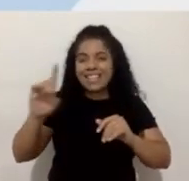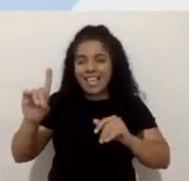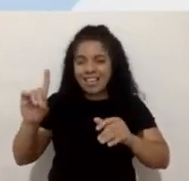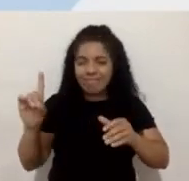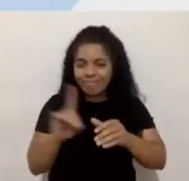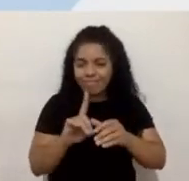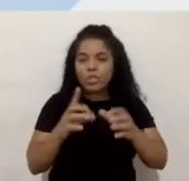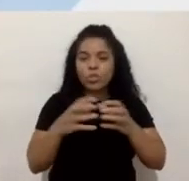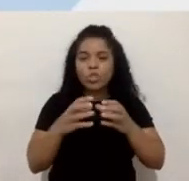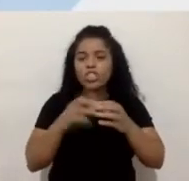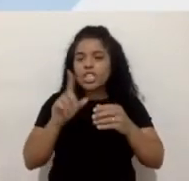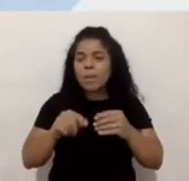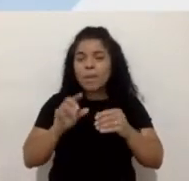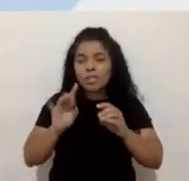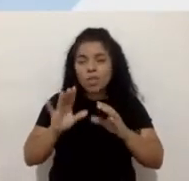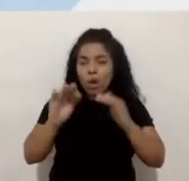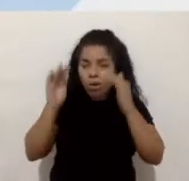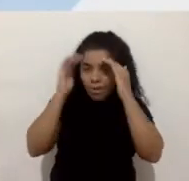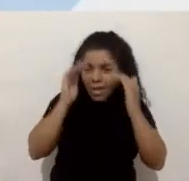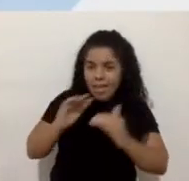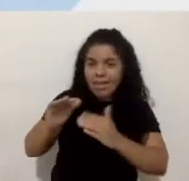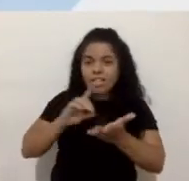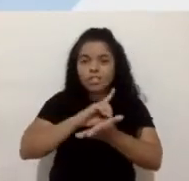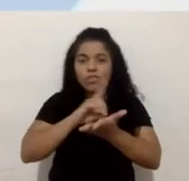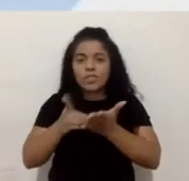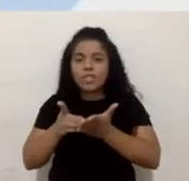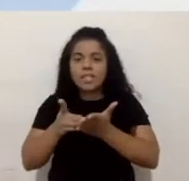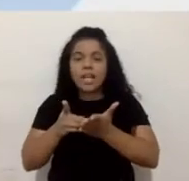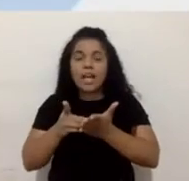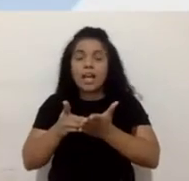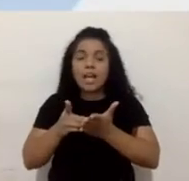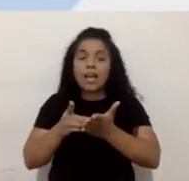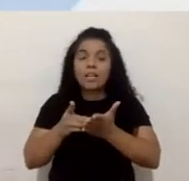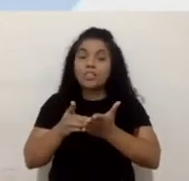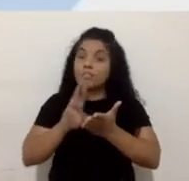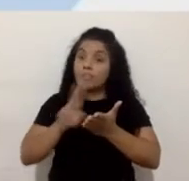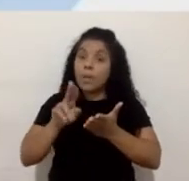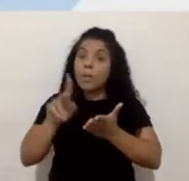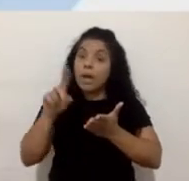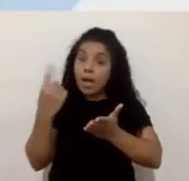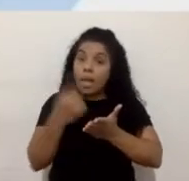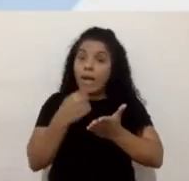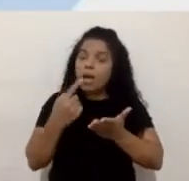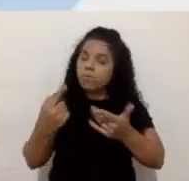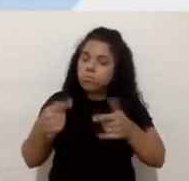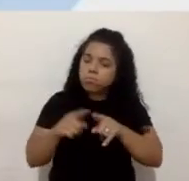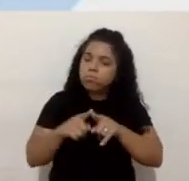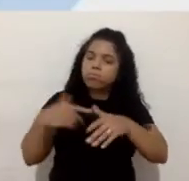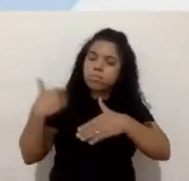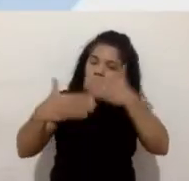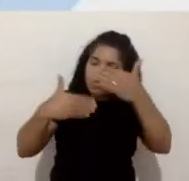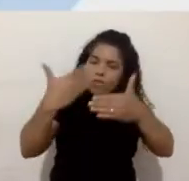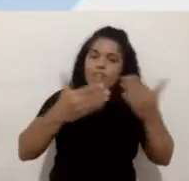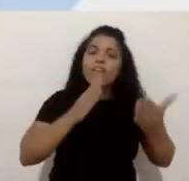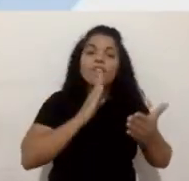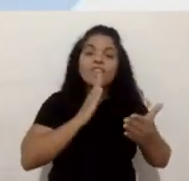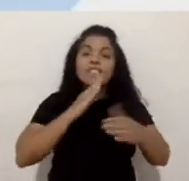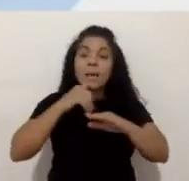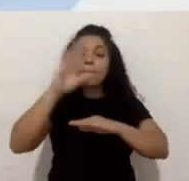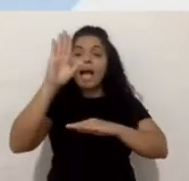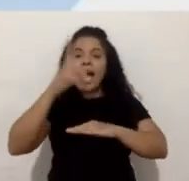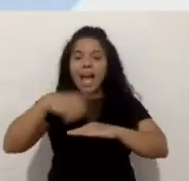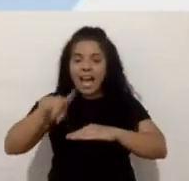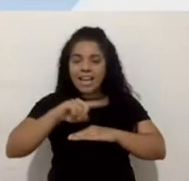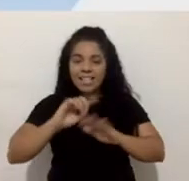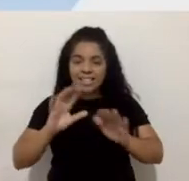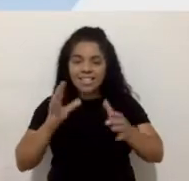diversidade, mas é também, assim, um passo fundamental para a gente se desenvolver, para a gente conhecer mais sobre esse universo,